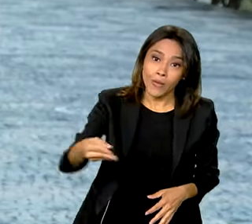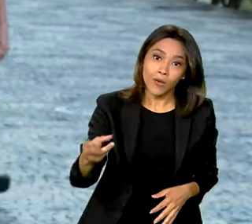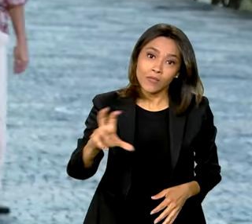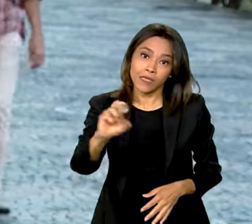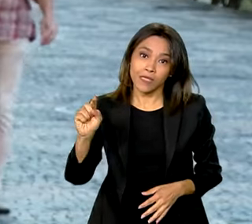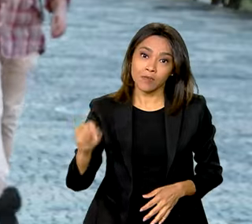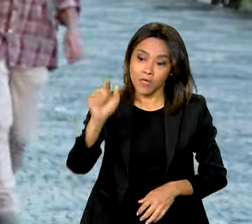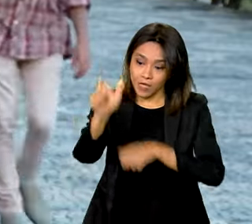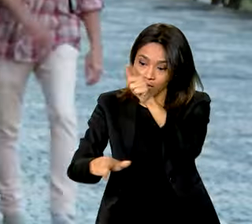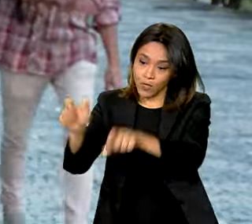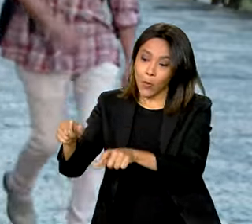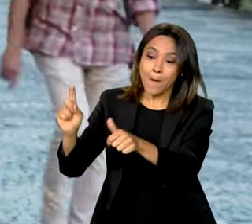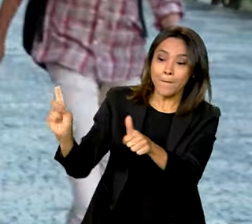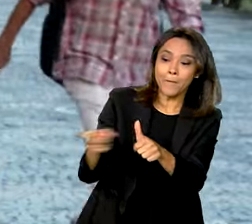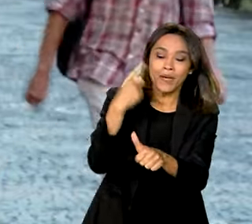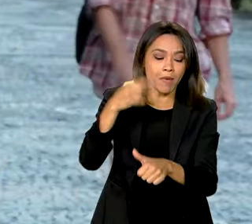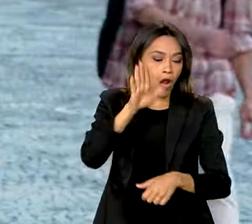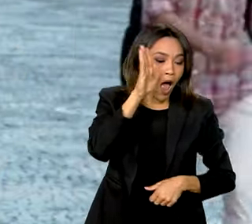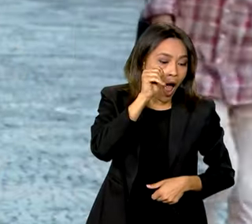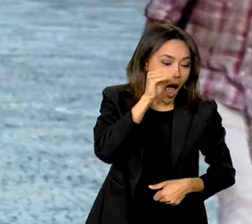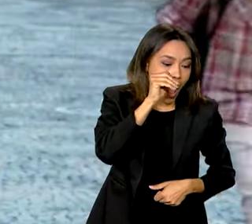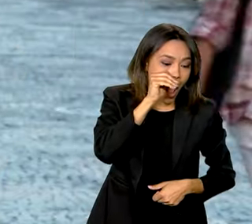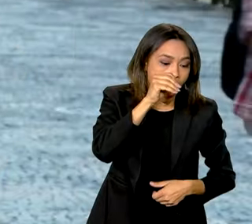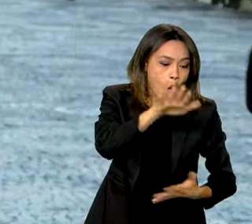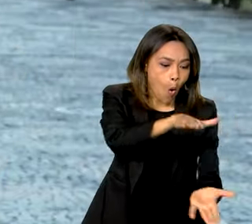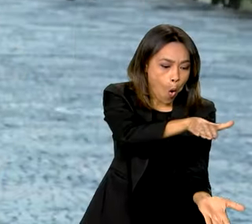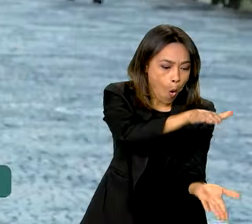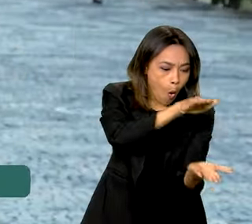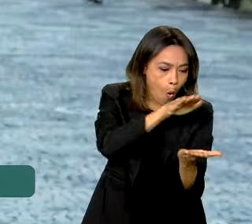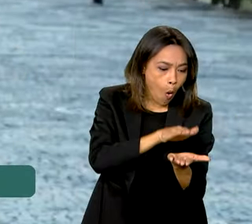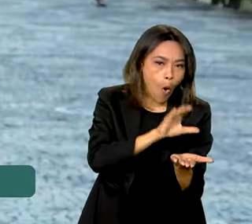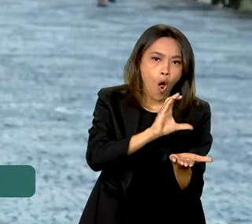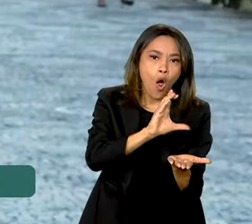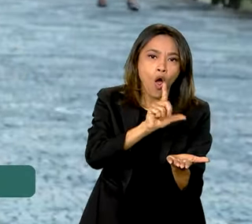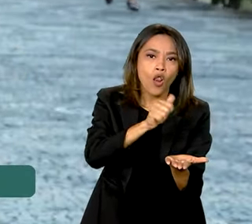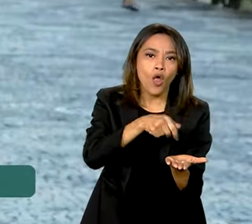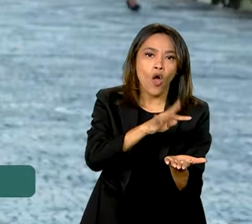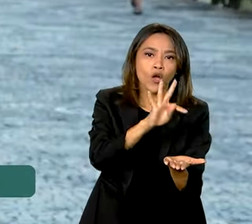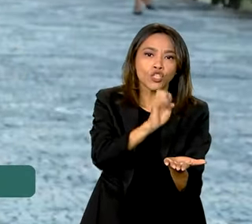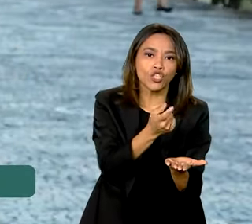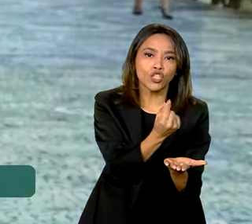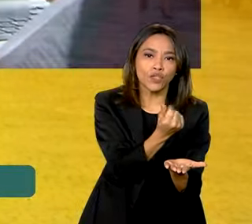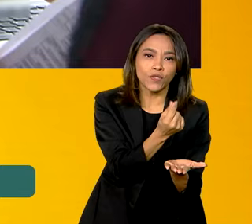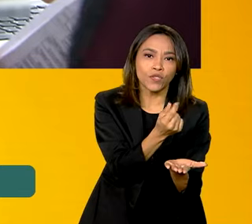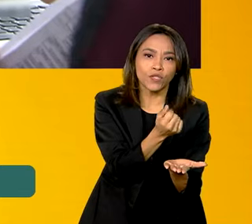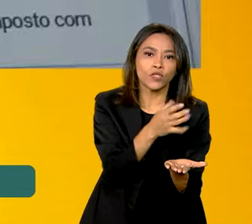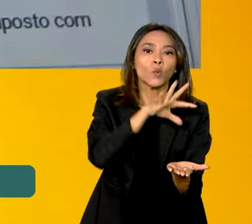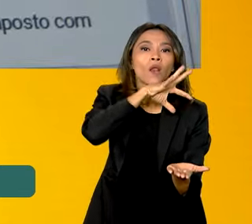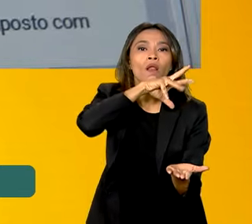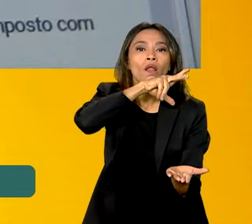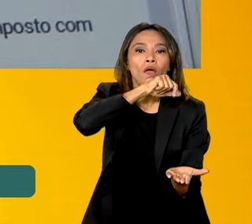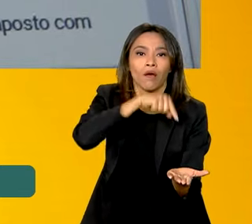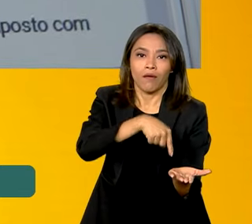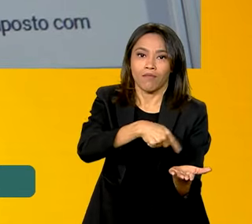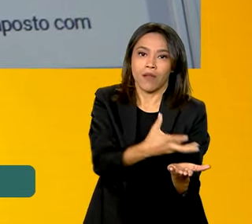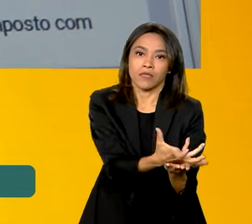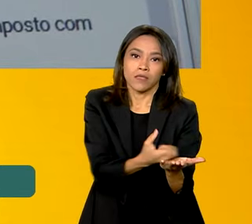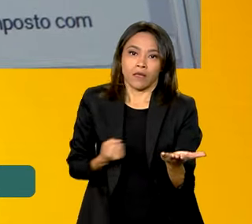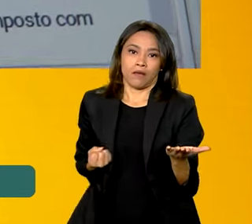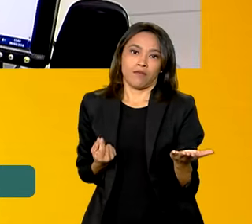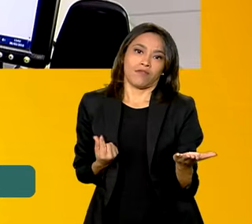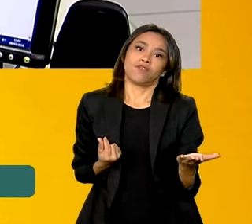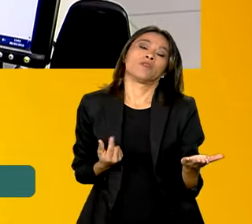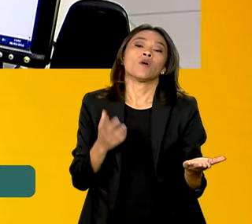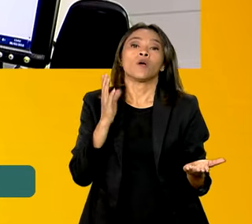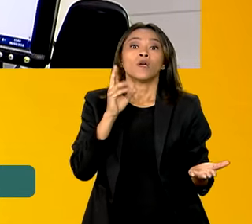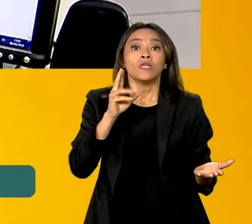poder consultar o primeiro e maior lote de restituição do imposto de renda. E por conta do estado de calamidade aí